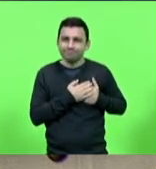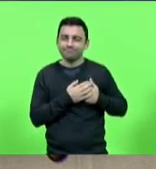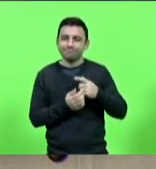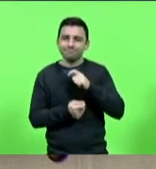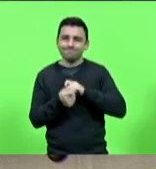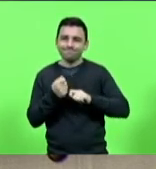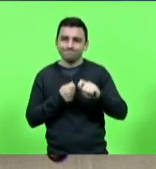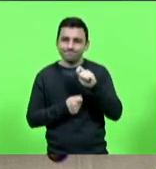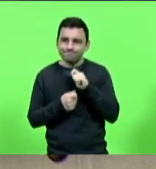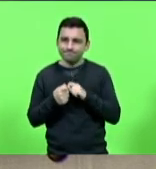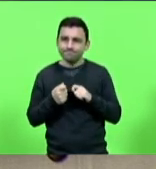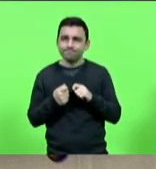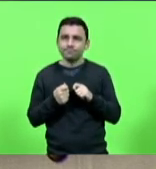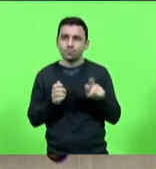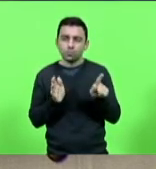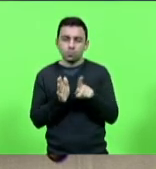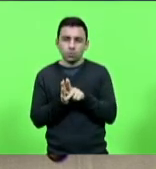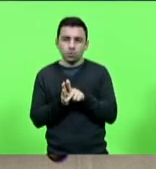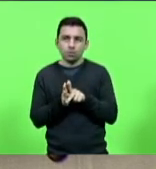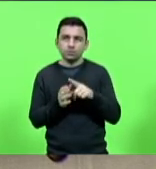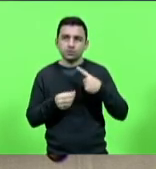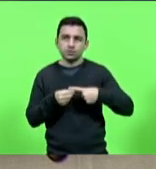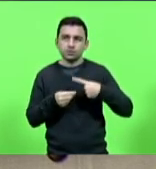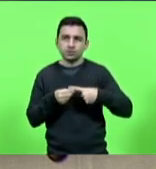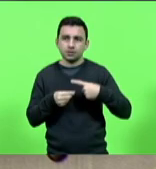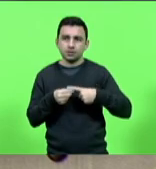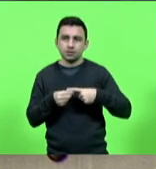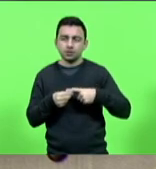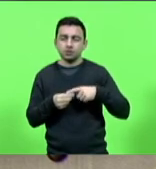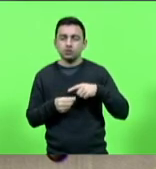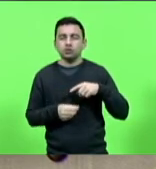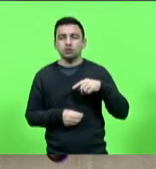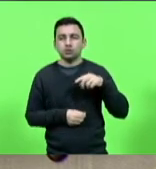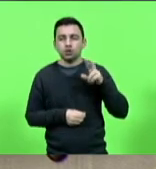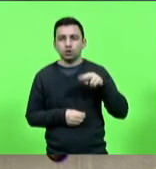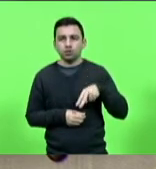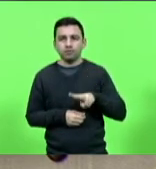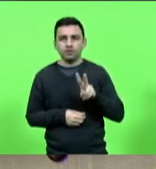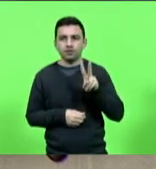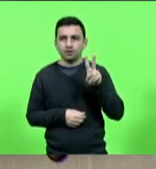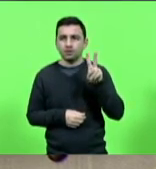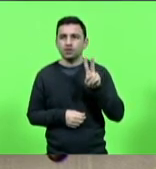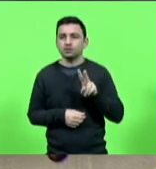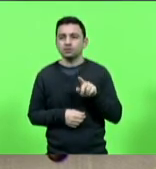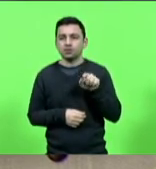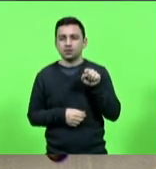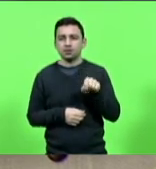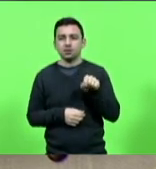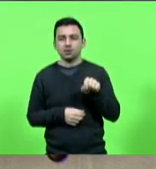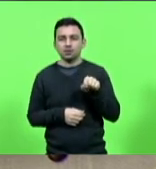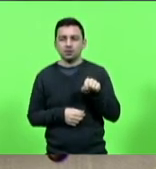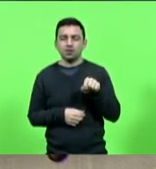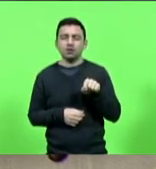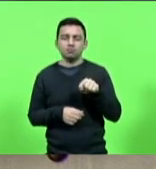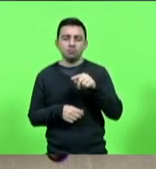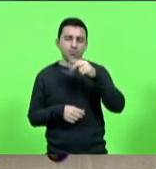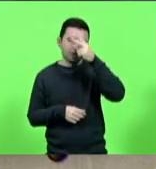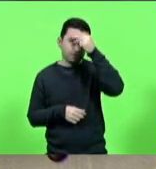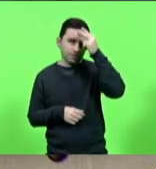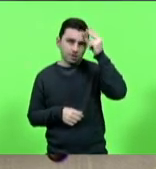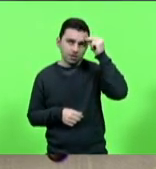municipal do município de Nova Veneza na pessoa do prefeito Rogério Frigo.